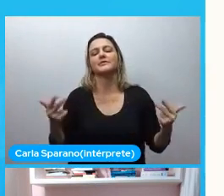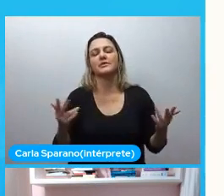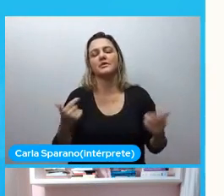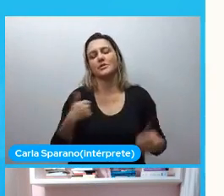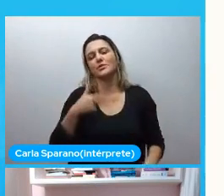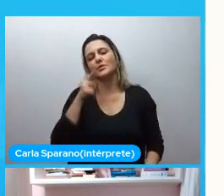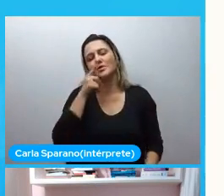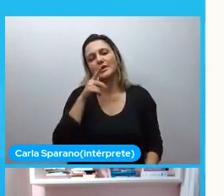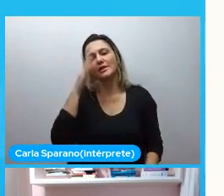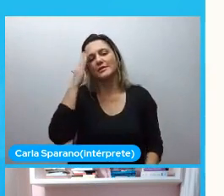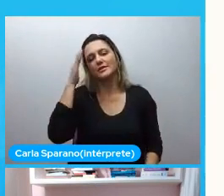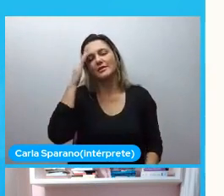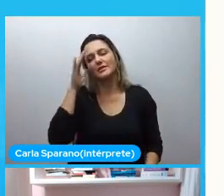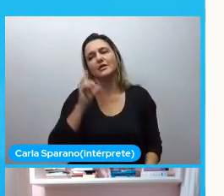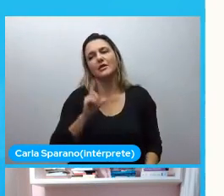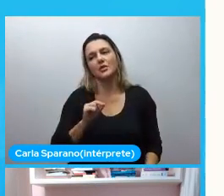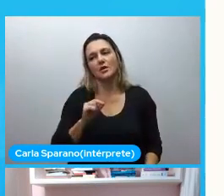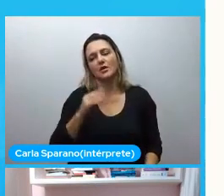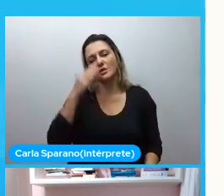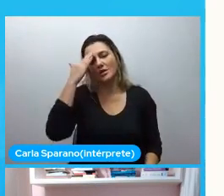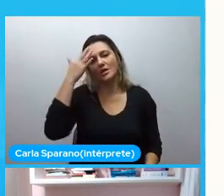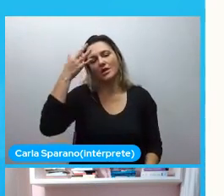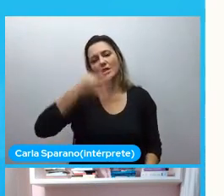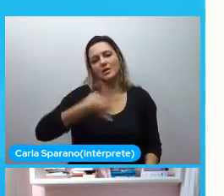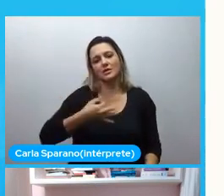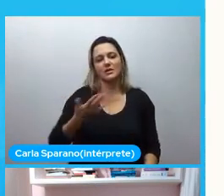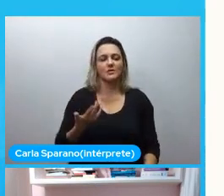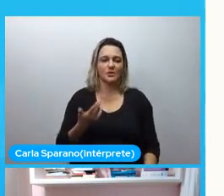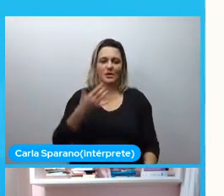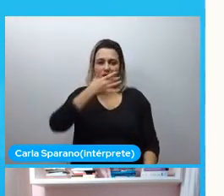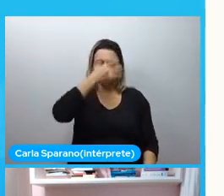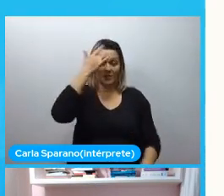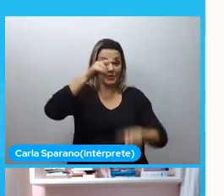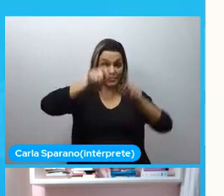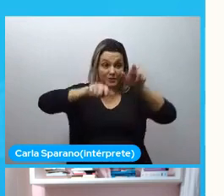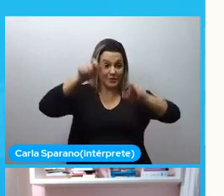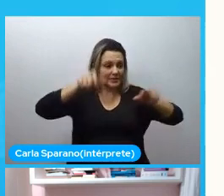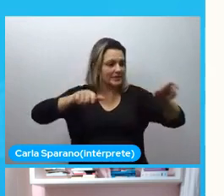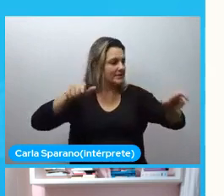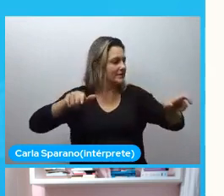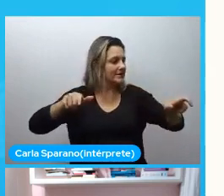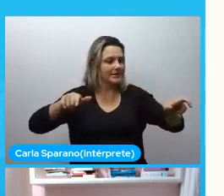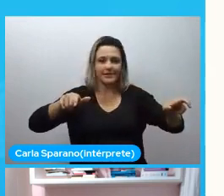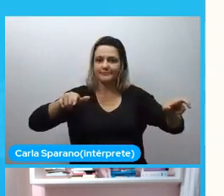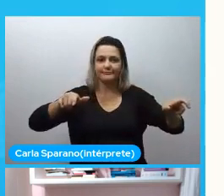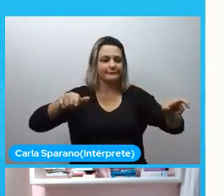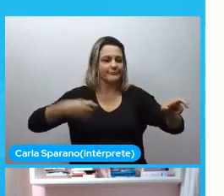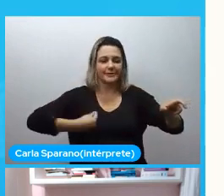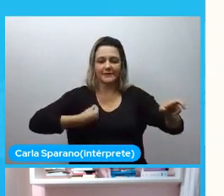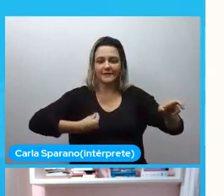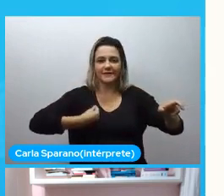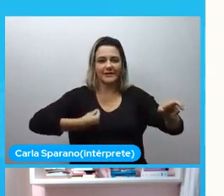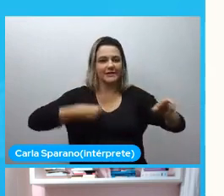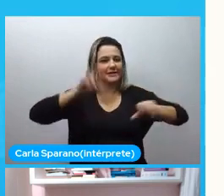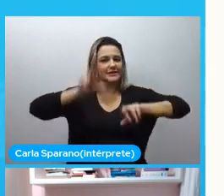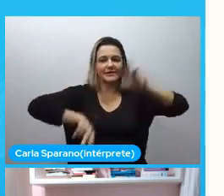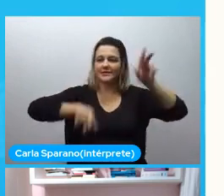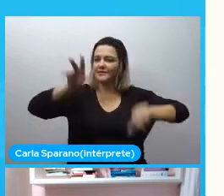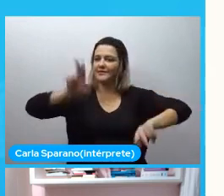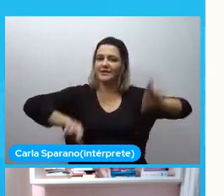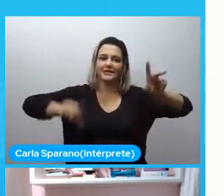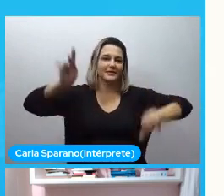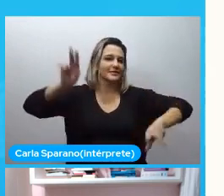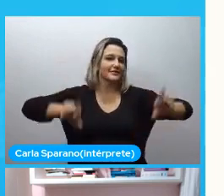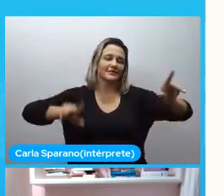consegui entender isso quando eu entendi que as pessoas elas têm realidades diferentes, que as pessoas têm vivências diferentes e que as pessoas têm